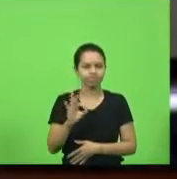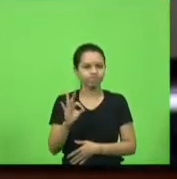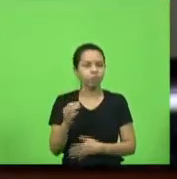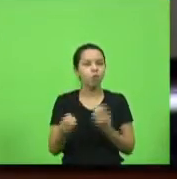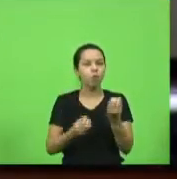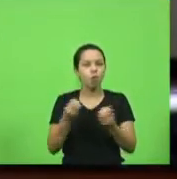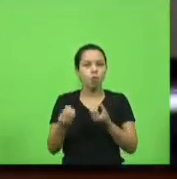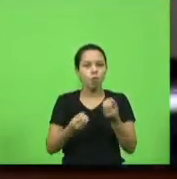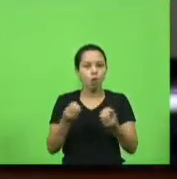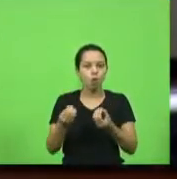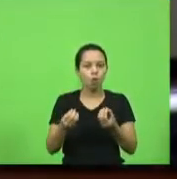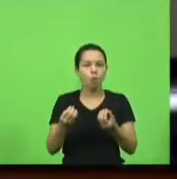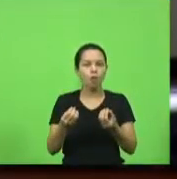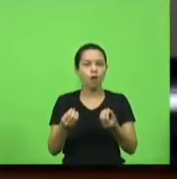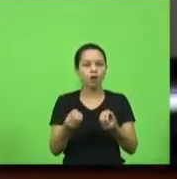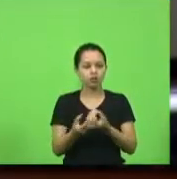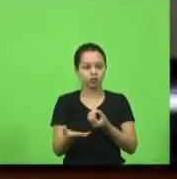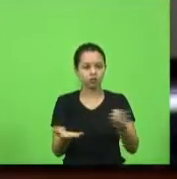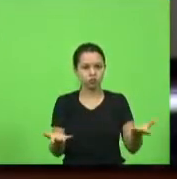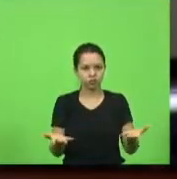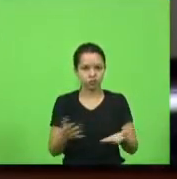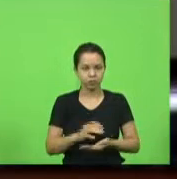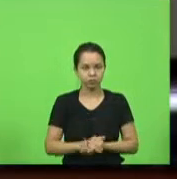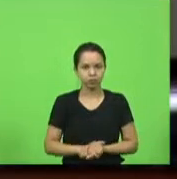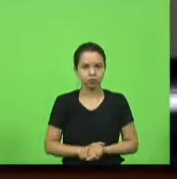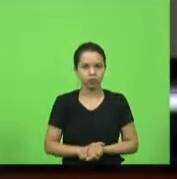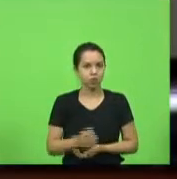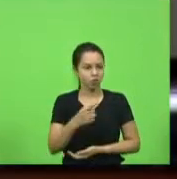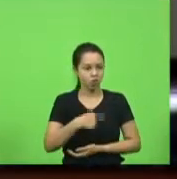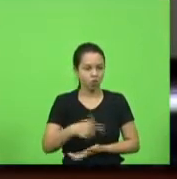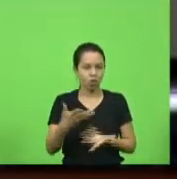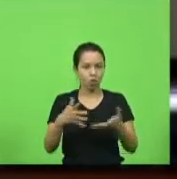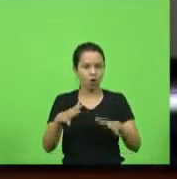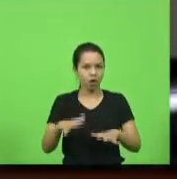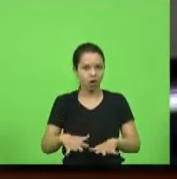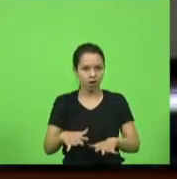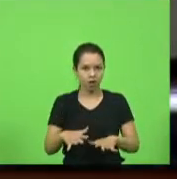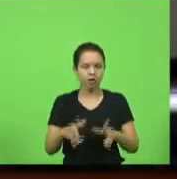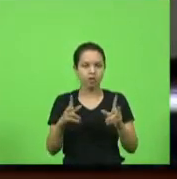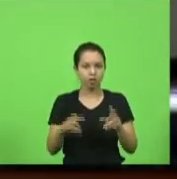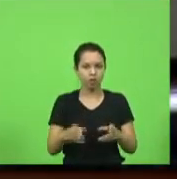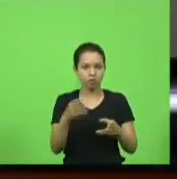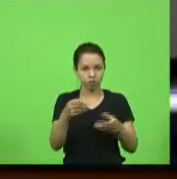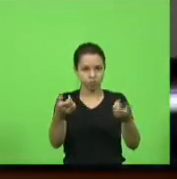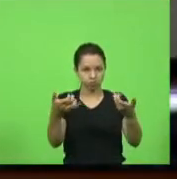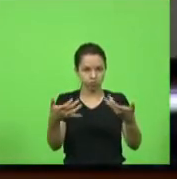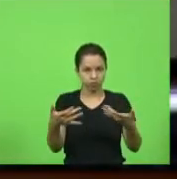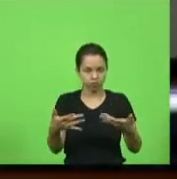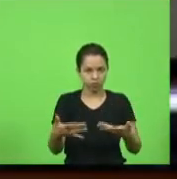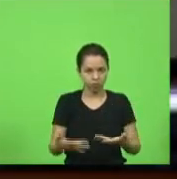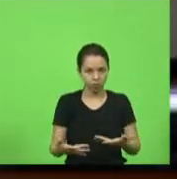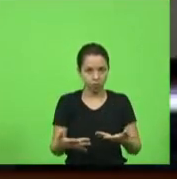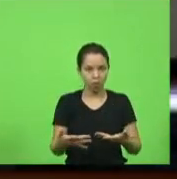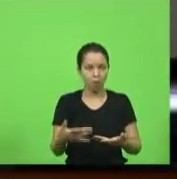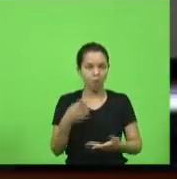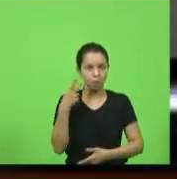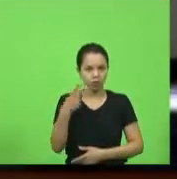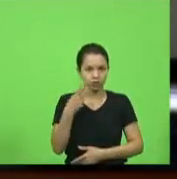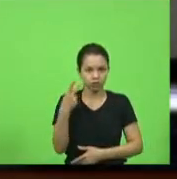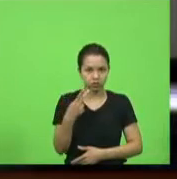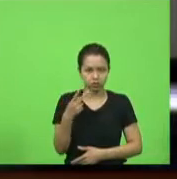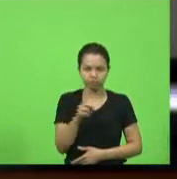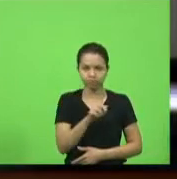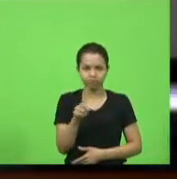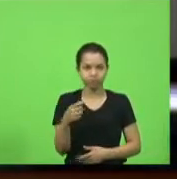essa distribuição. E nós não queremos que seja, como a Exª disse, uma distribuição política. Tem que ser técnica,